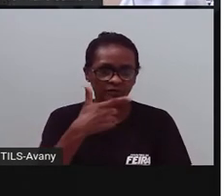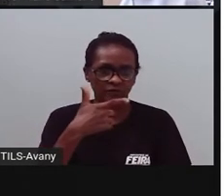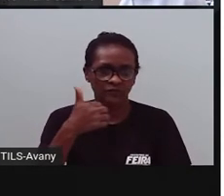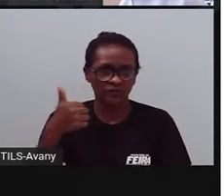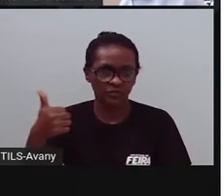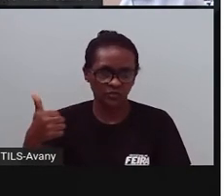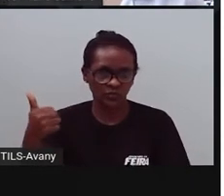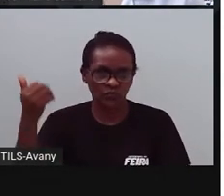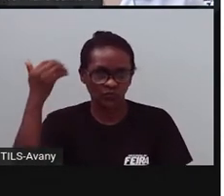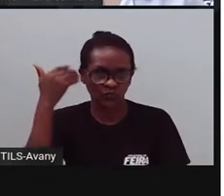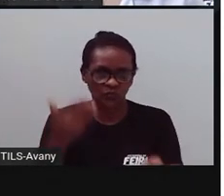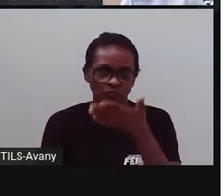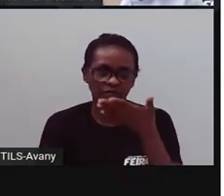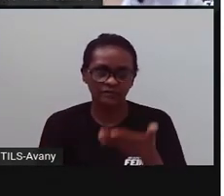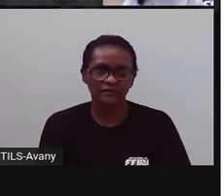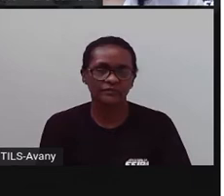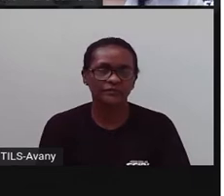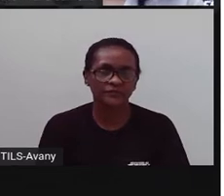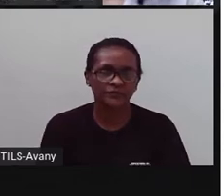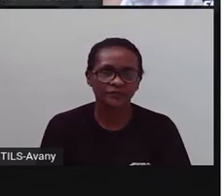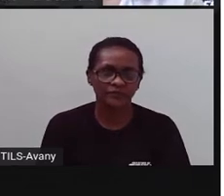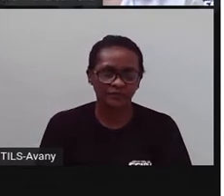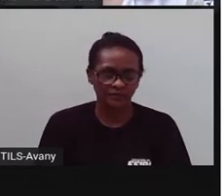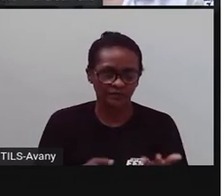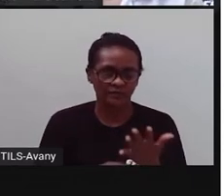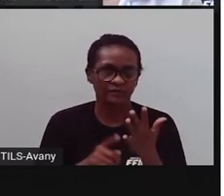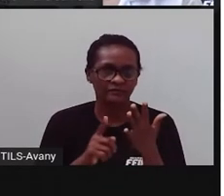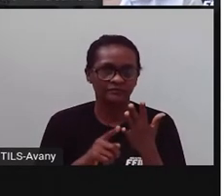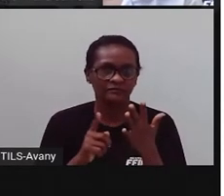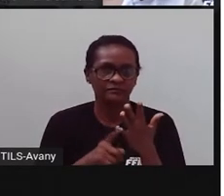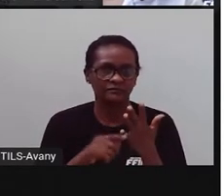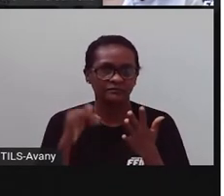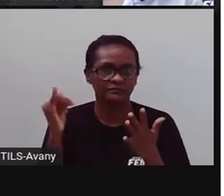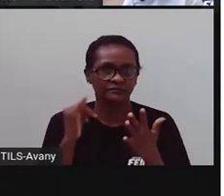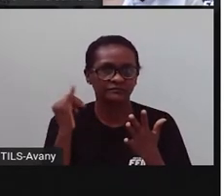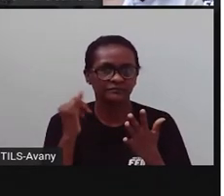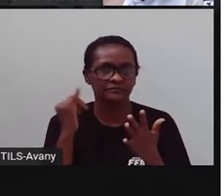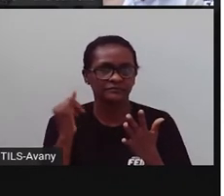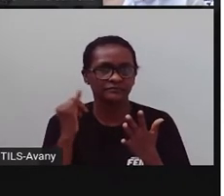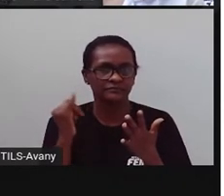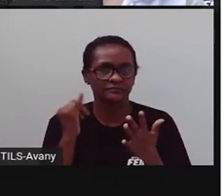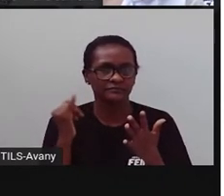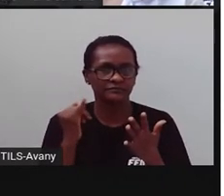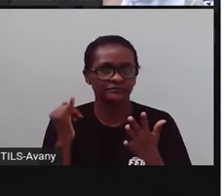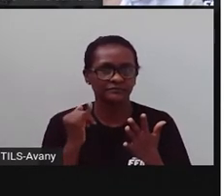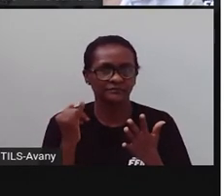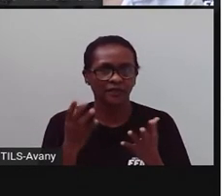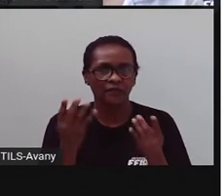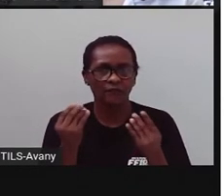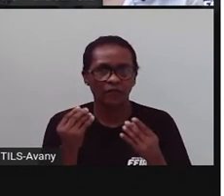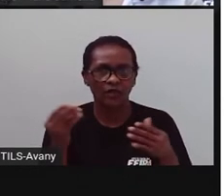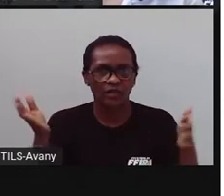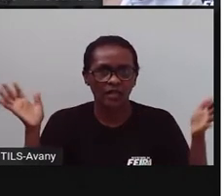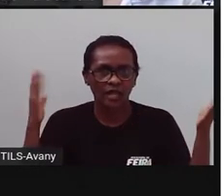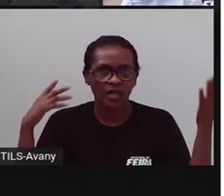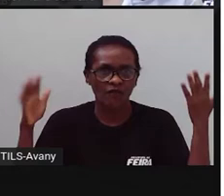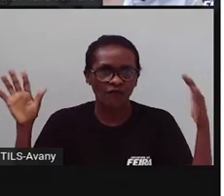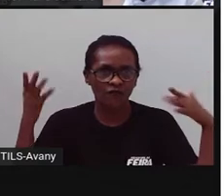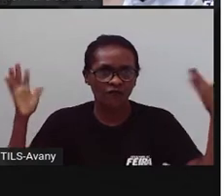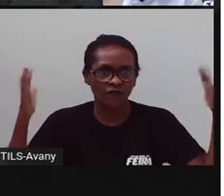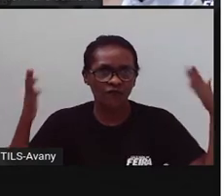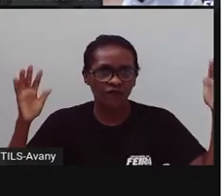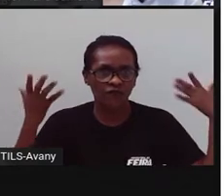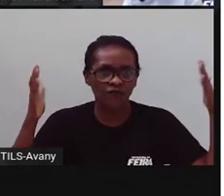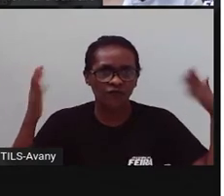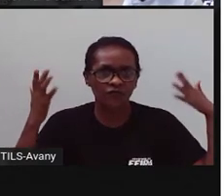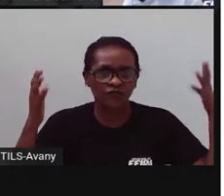Outra festa também bem bacana é o Festival de Sanfoneiros, né? Que é bem interessante, porque